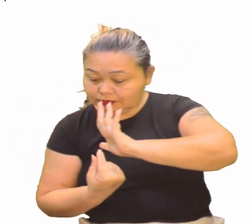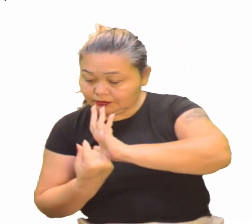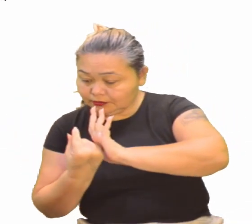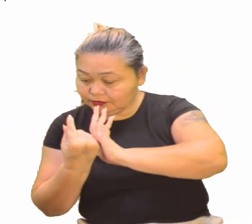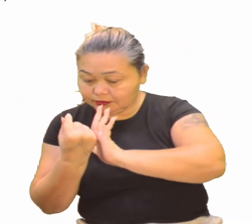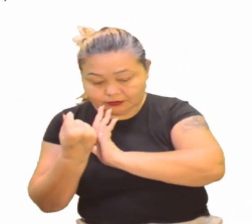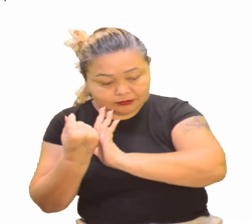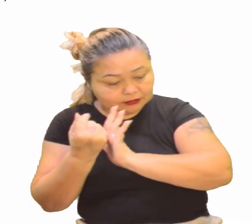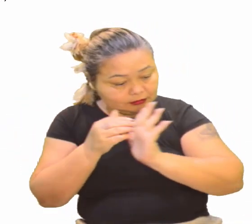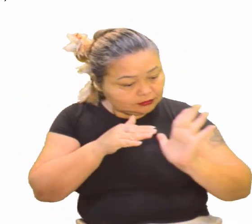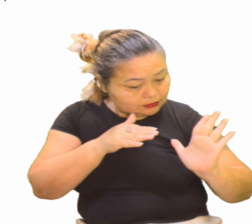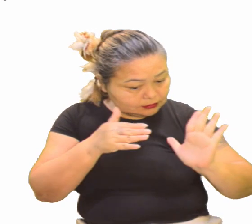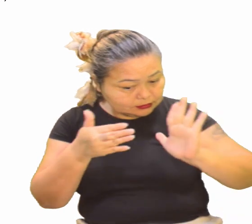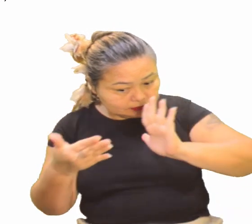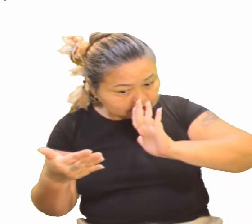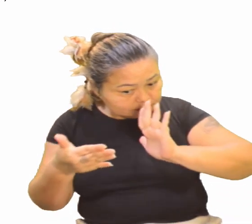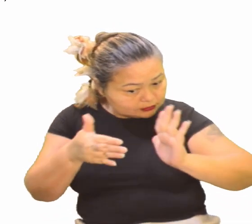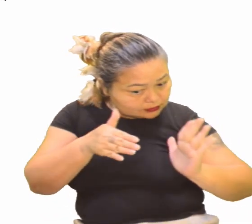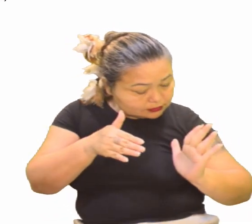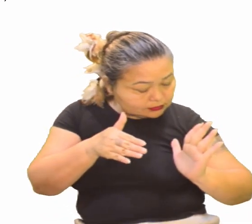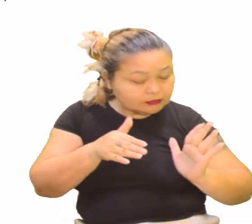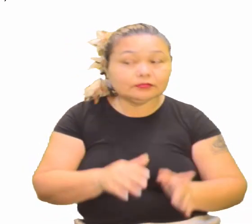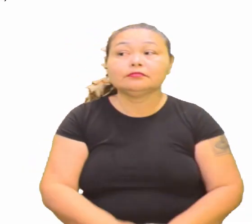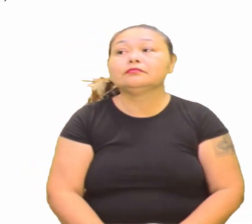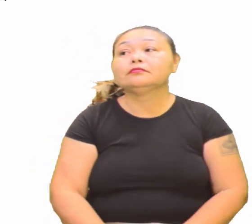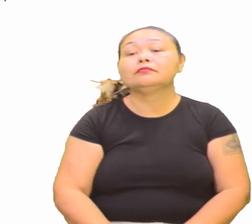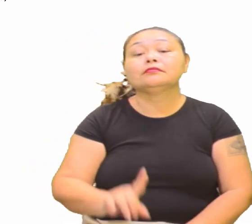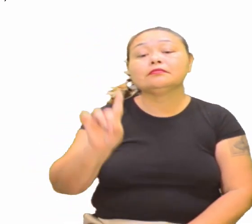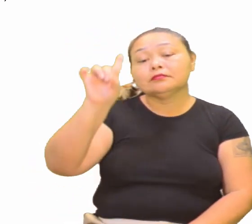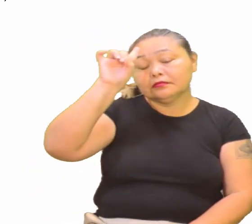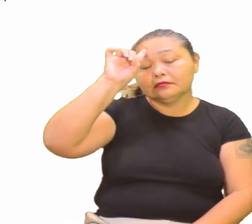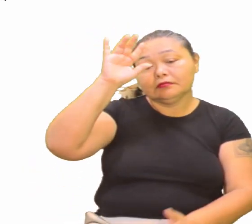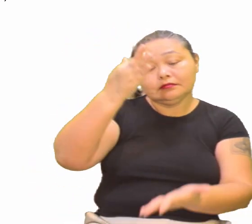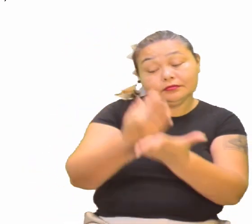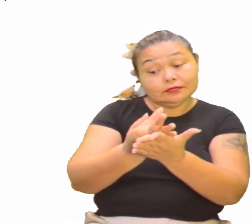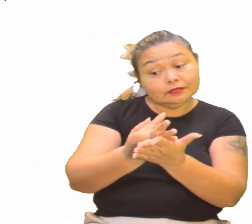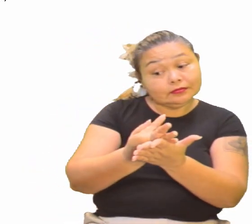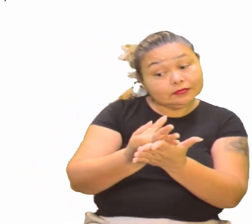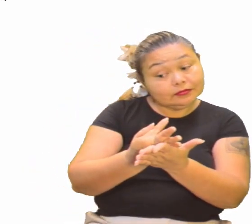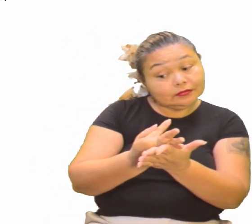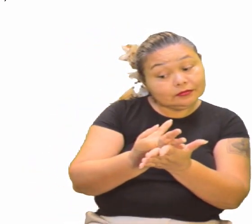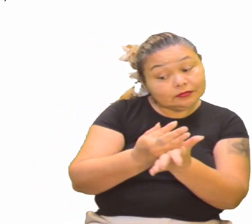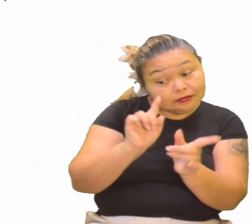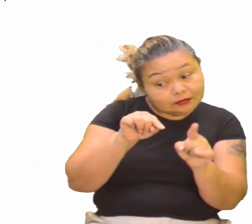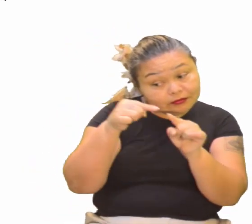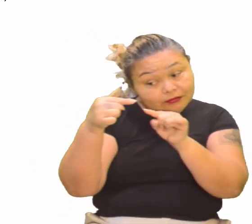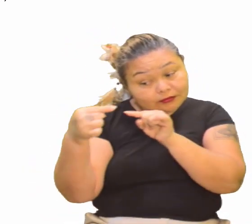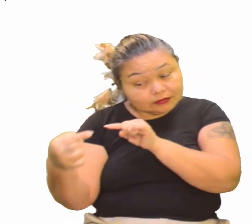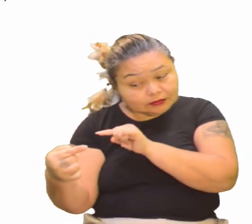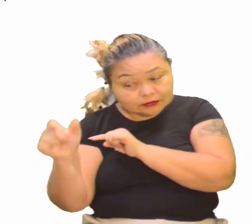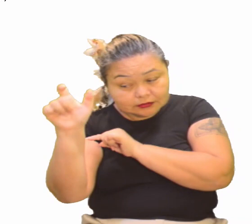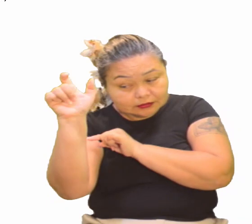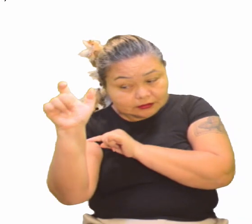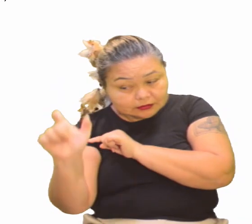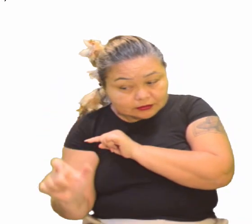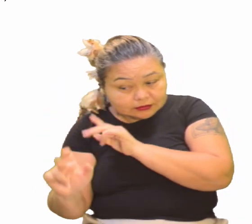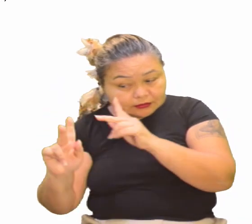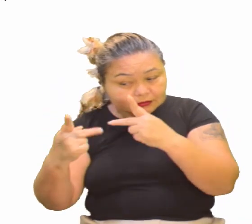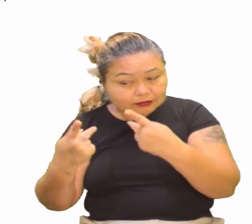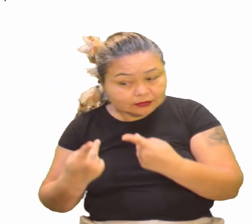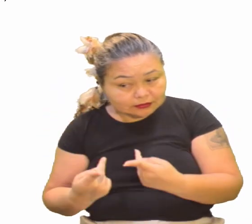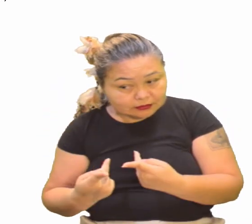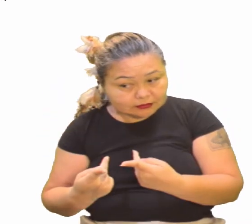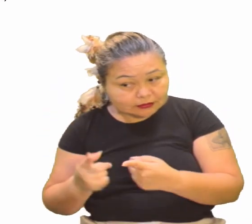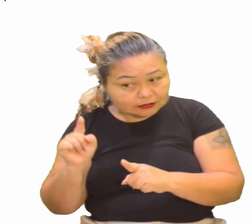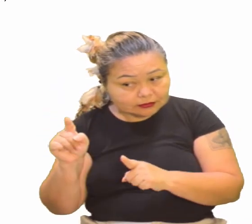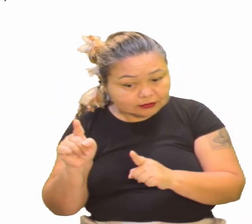está aí, ó. aqui era a questão da fé e aqui a pessoa humana, né? ser humano.